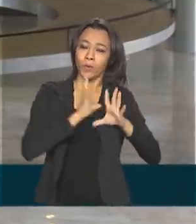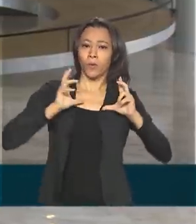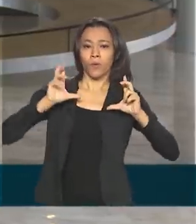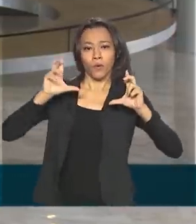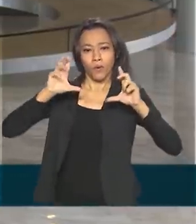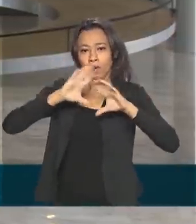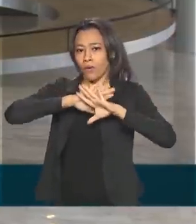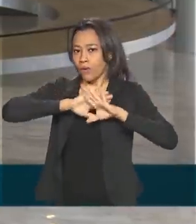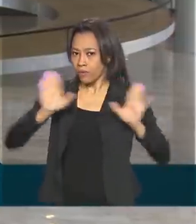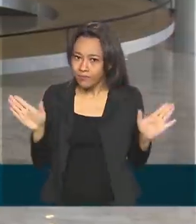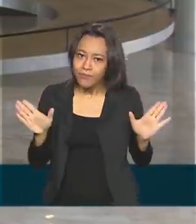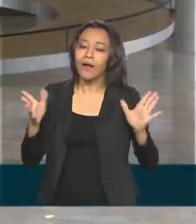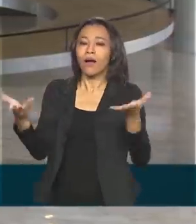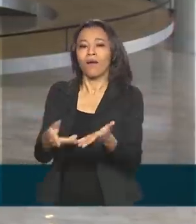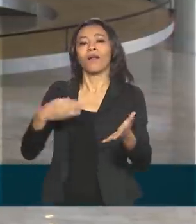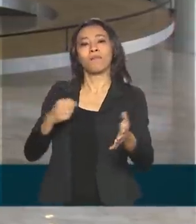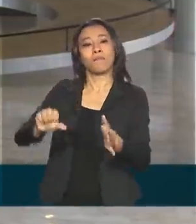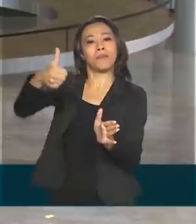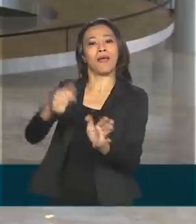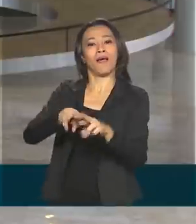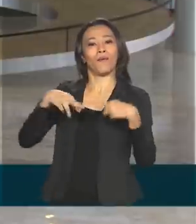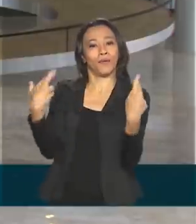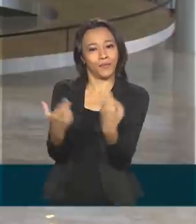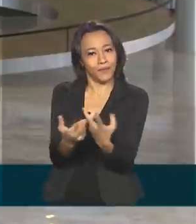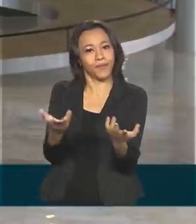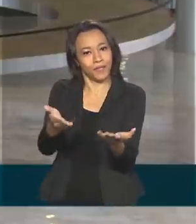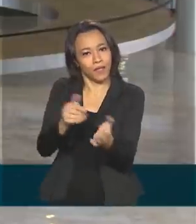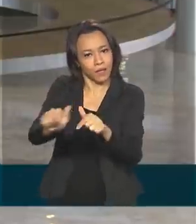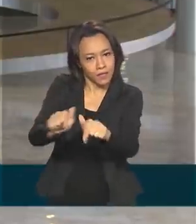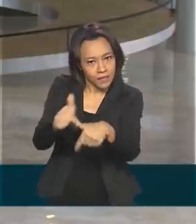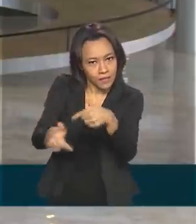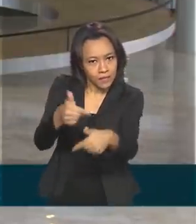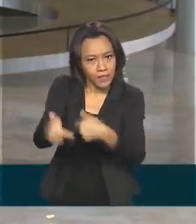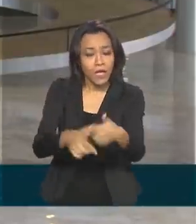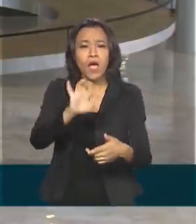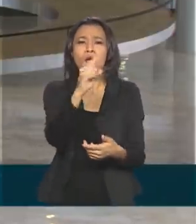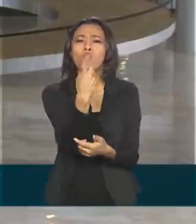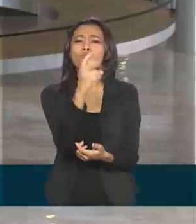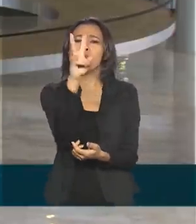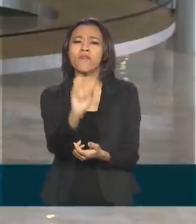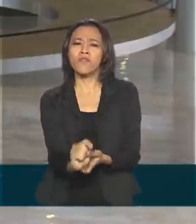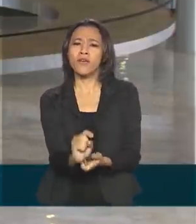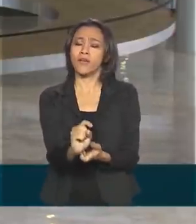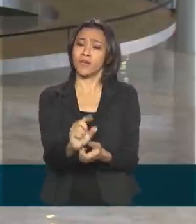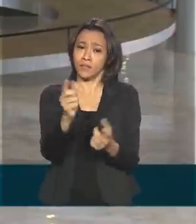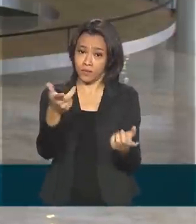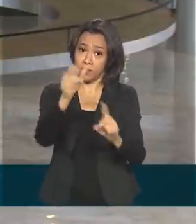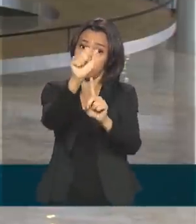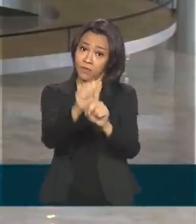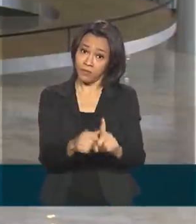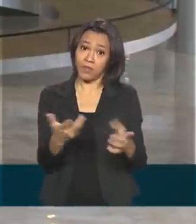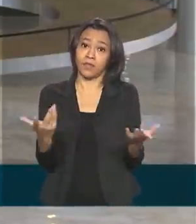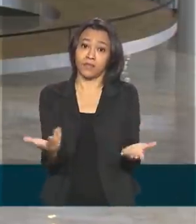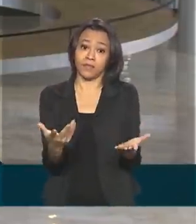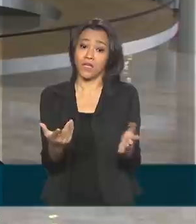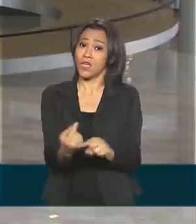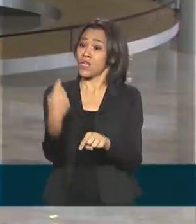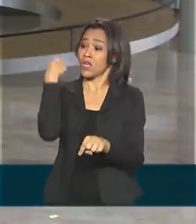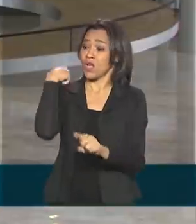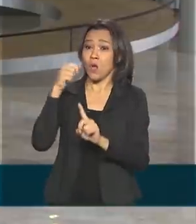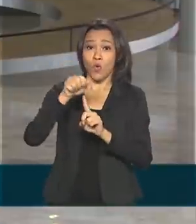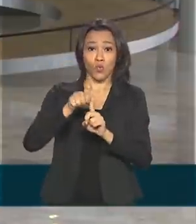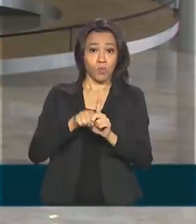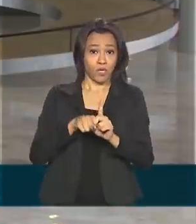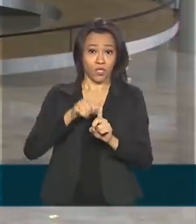reunião do presidente com todos os ministros do governo acontece, em média, uma vez por mês em 2020. Só não aconteceu em junho porque o